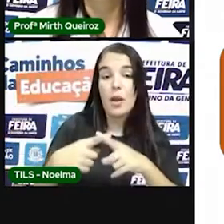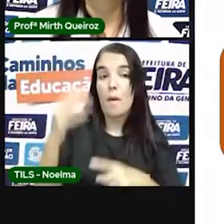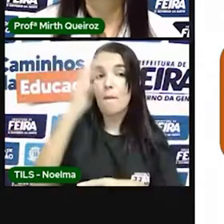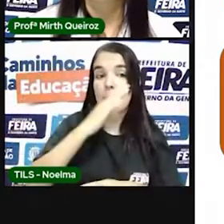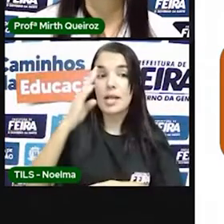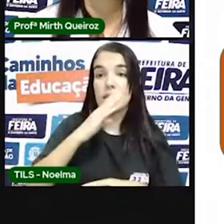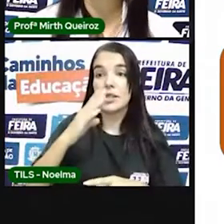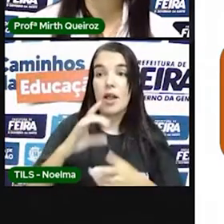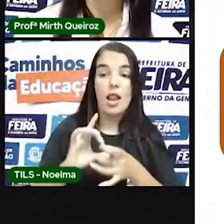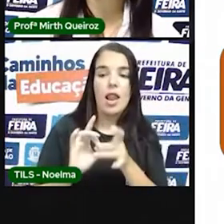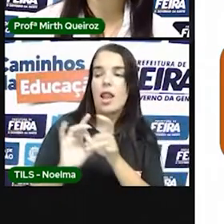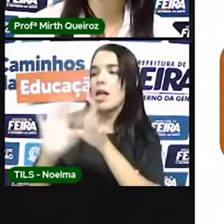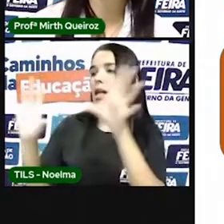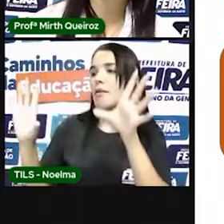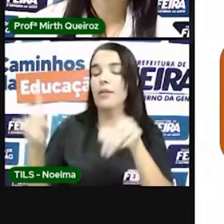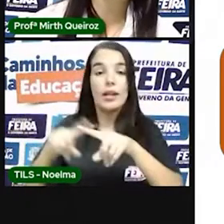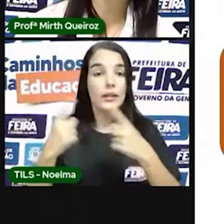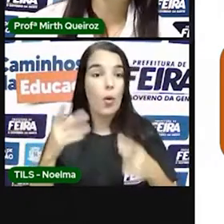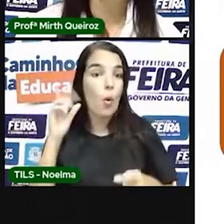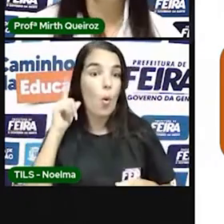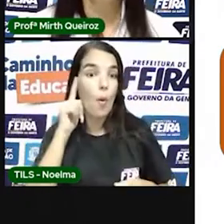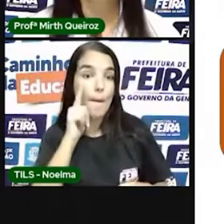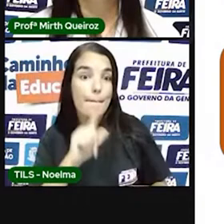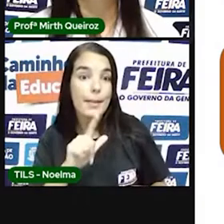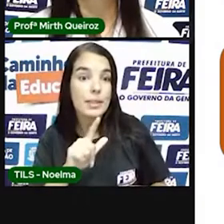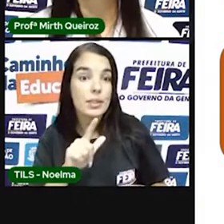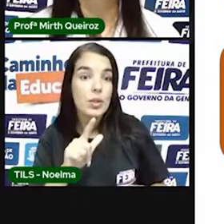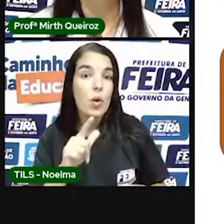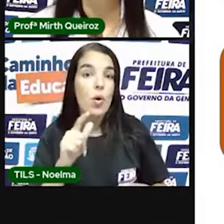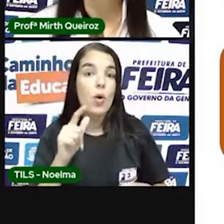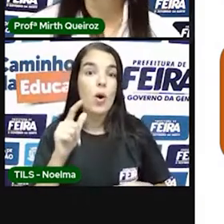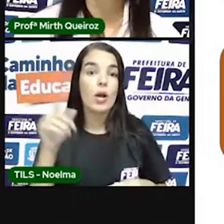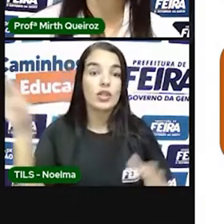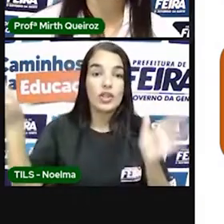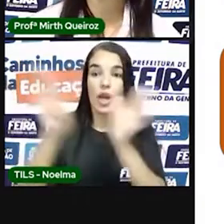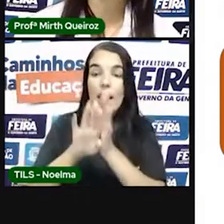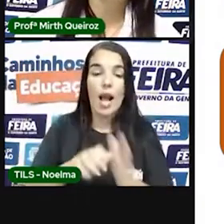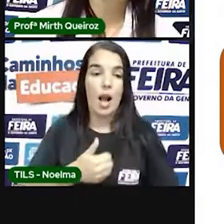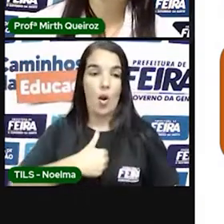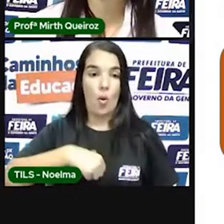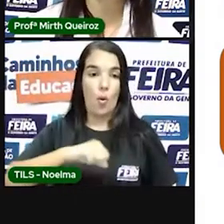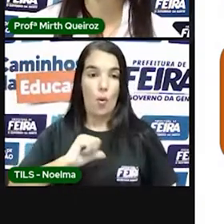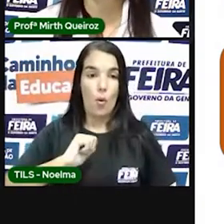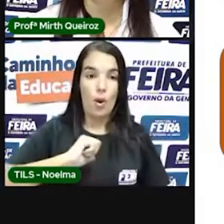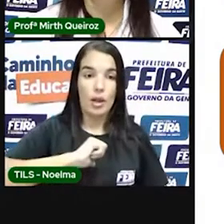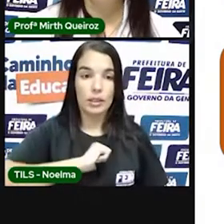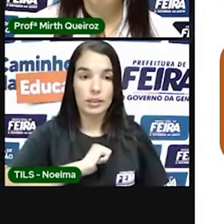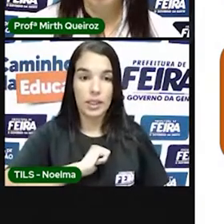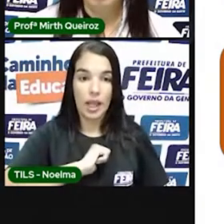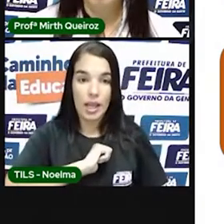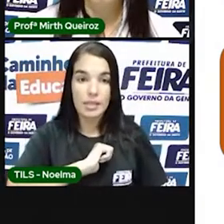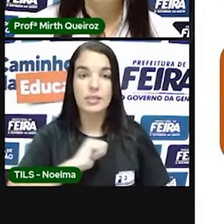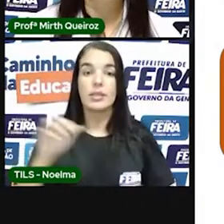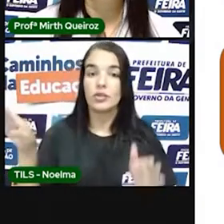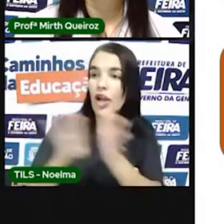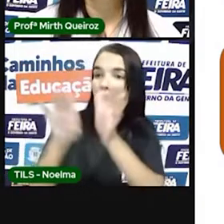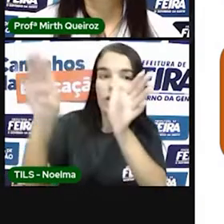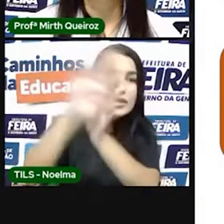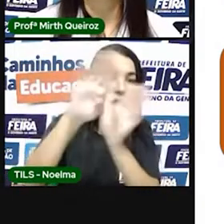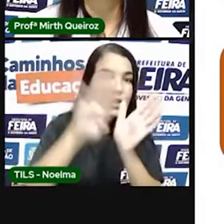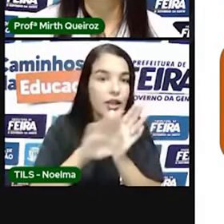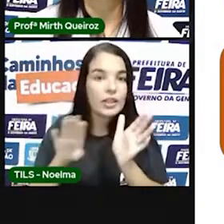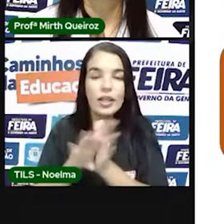E aí, começaram as invasões francesas e holandeses. Os franceses começaram a invadir a terra Brasil e os holandeses também.